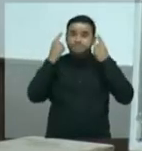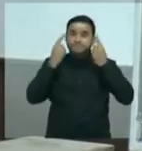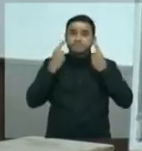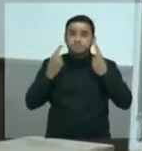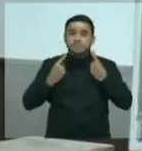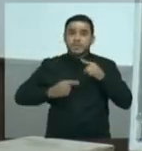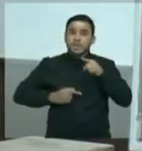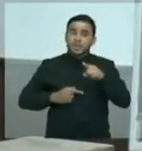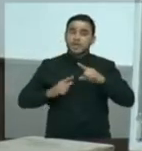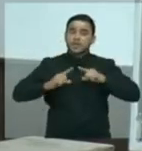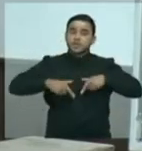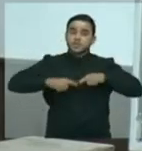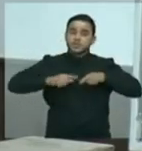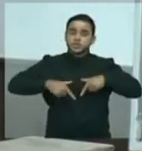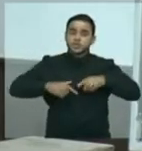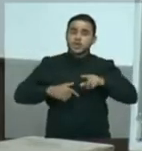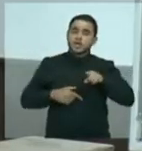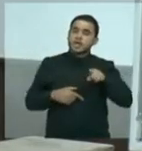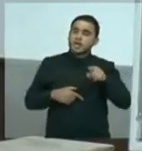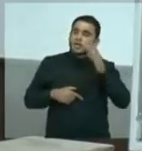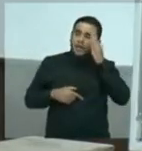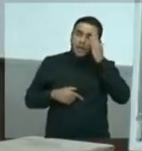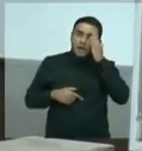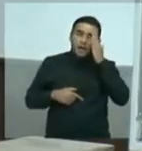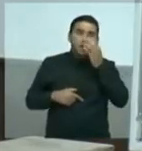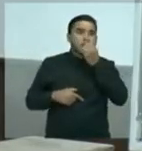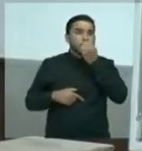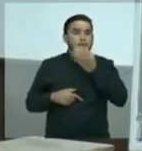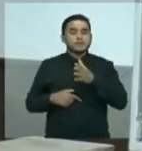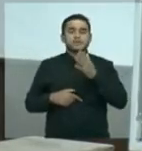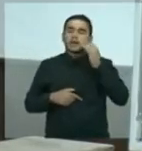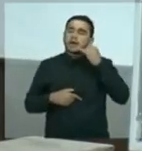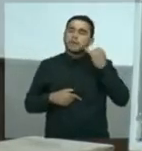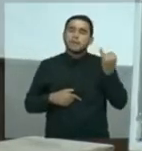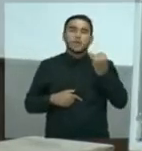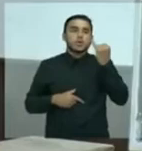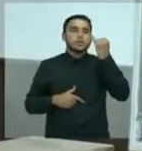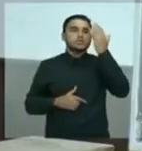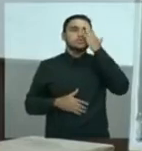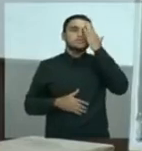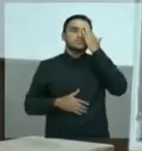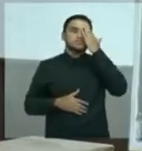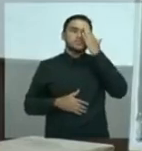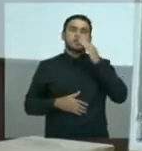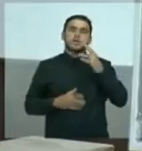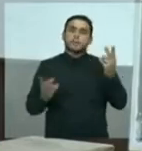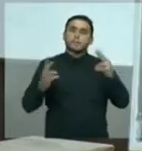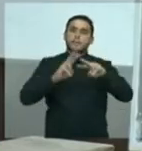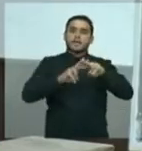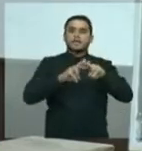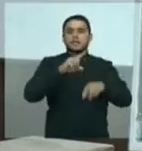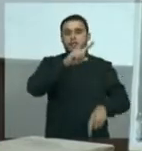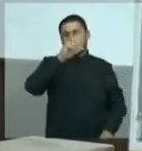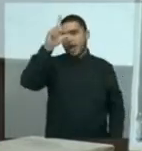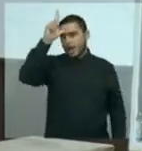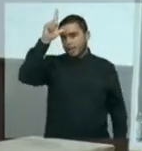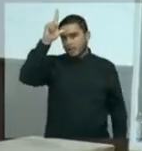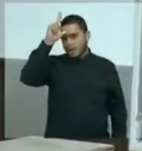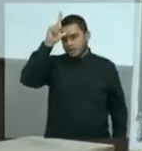Mas se revelou, inclusive, na memória, enquanto viveu, sempre alguém que